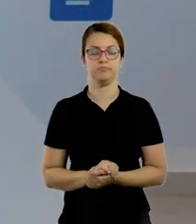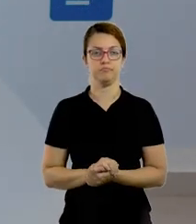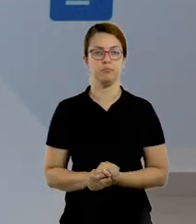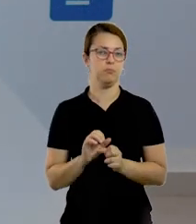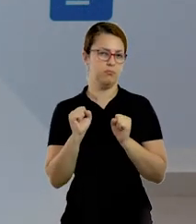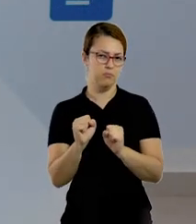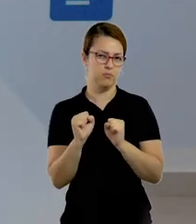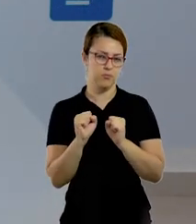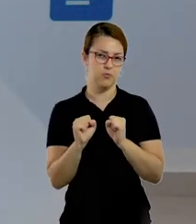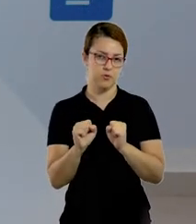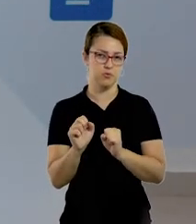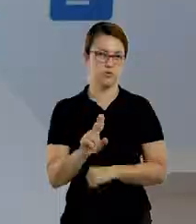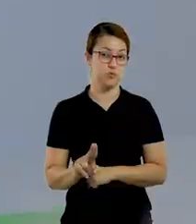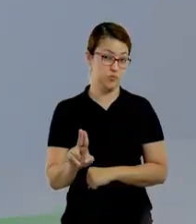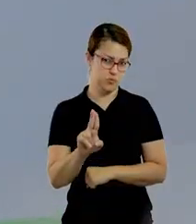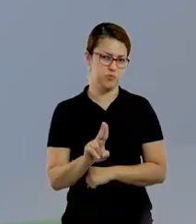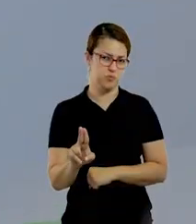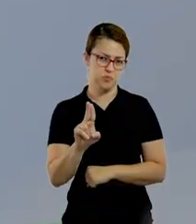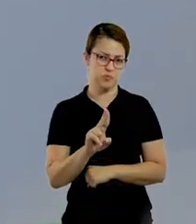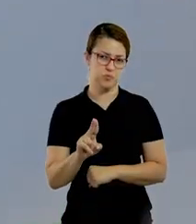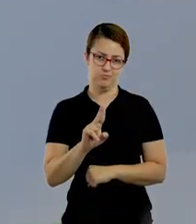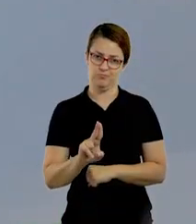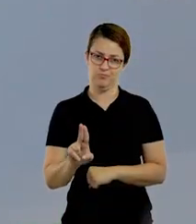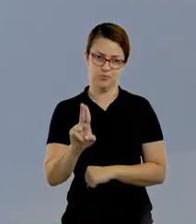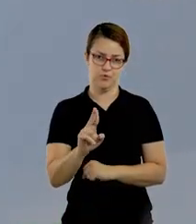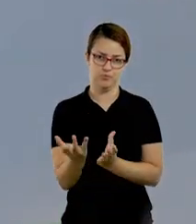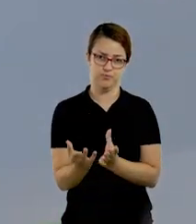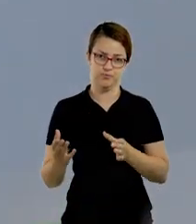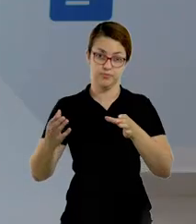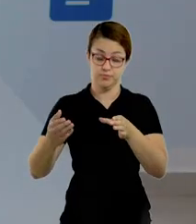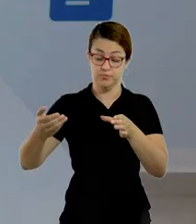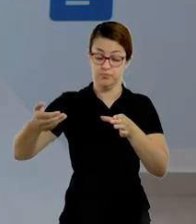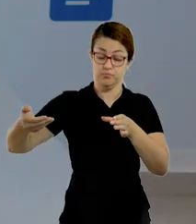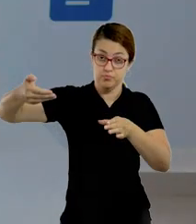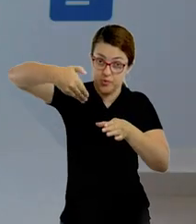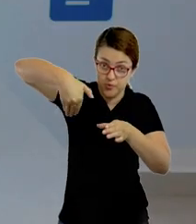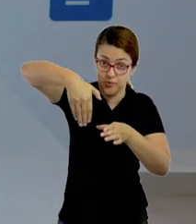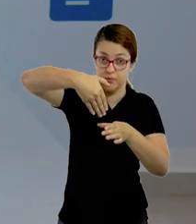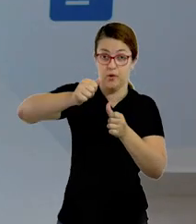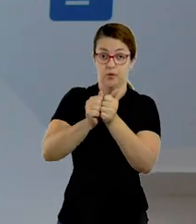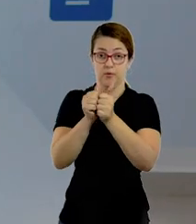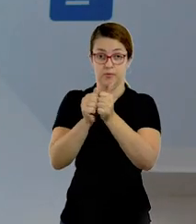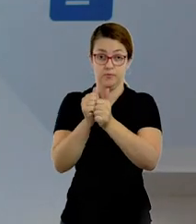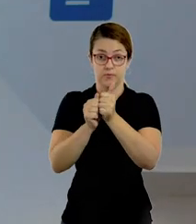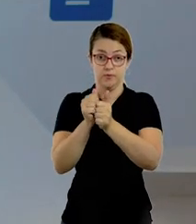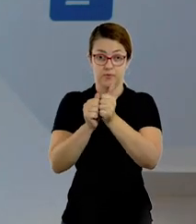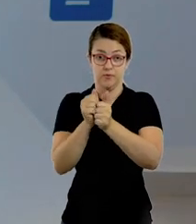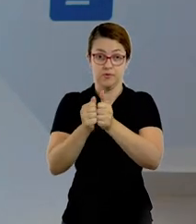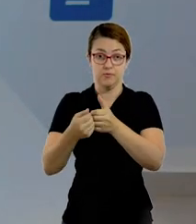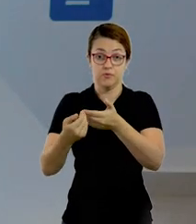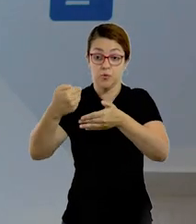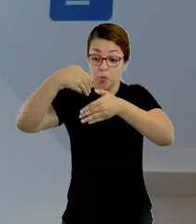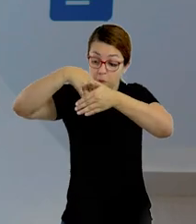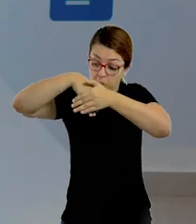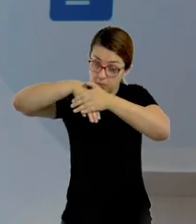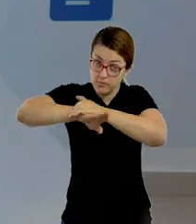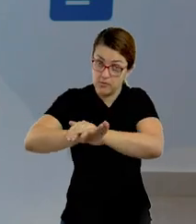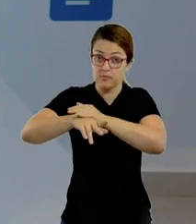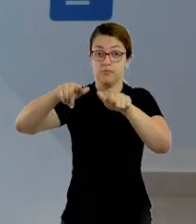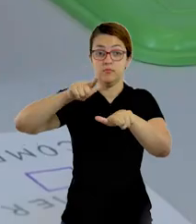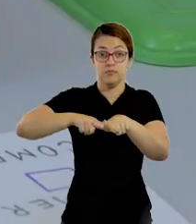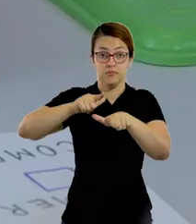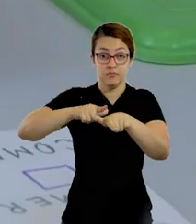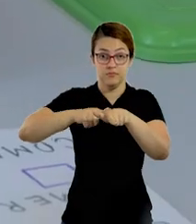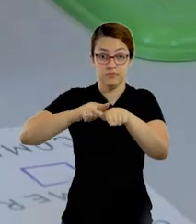a vasilha com arroz, do jeito que eu fiz aqui, para enterrar as letrinhas bem